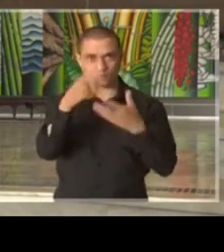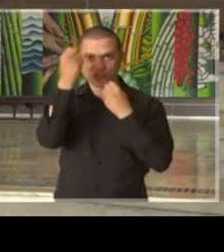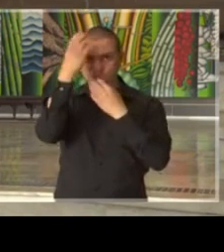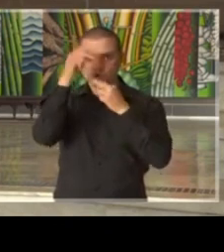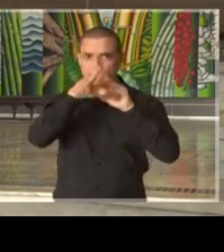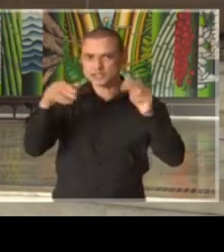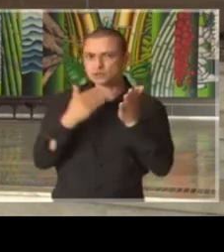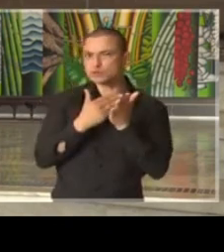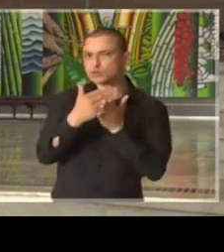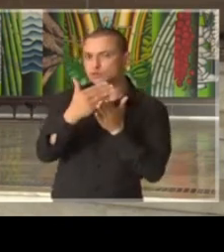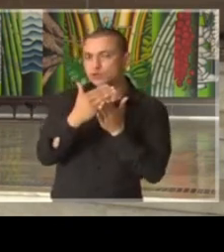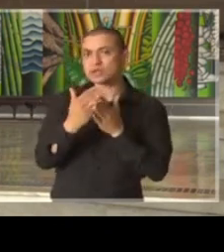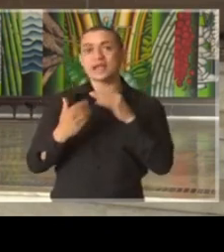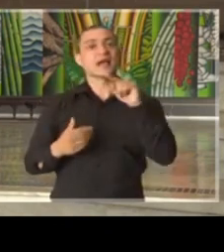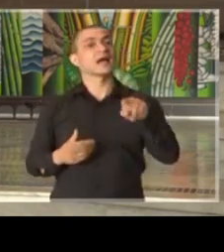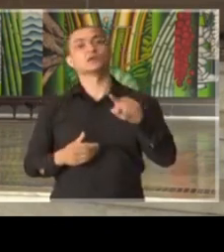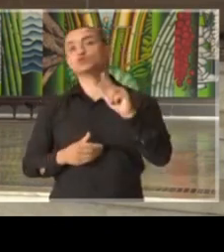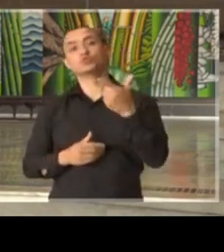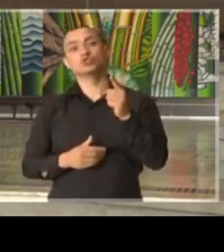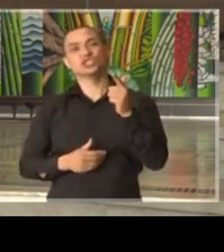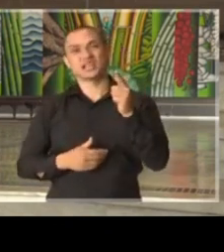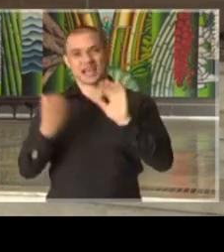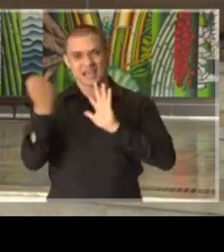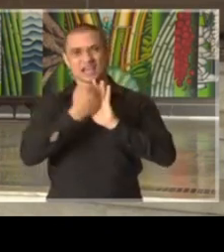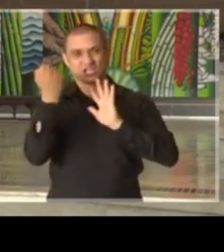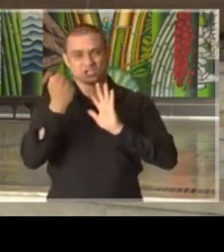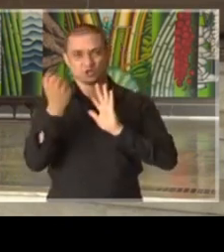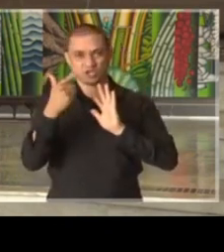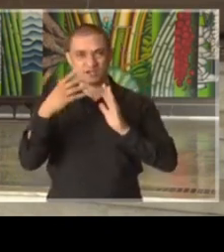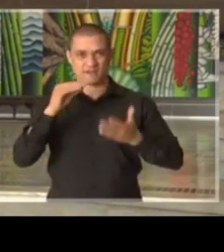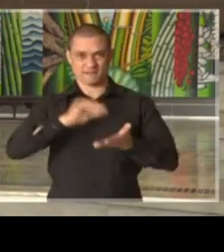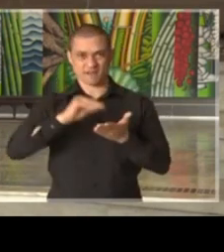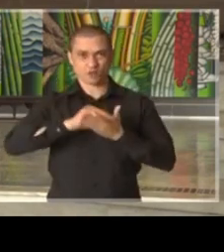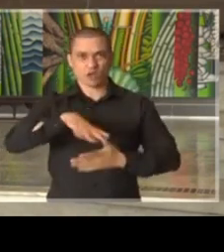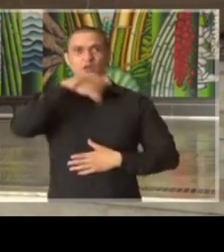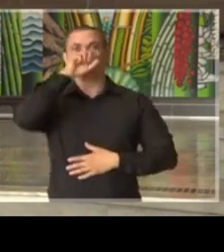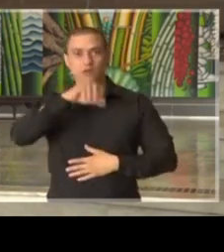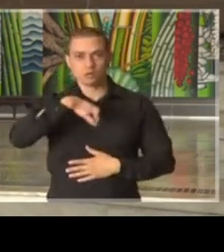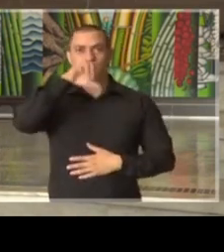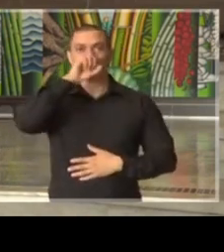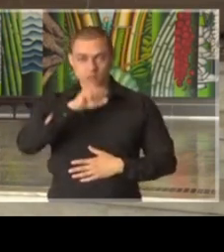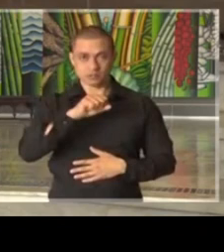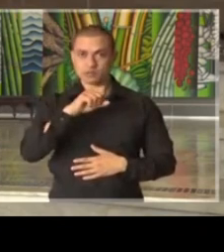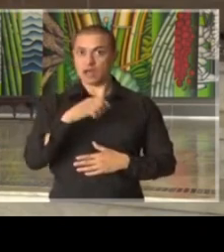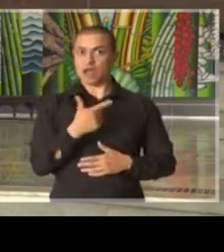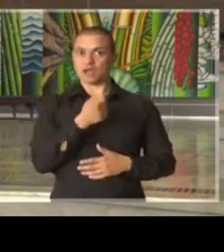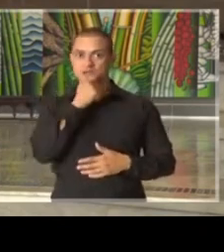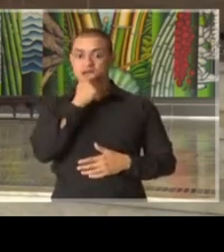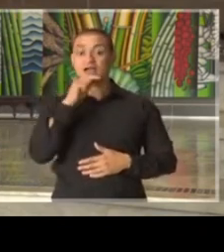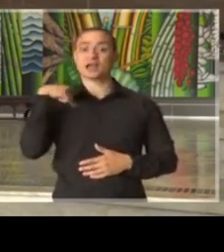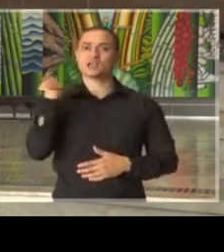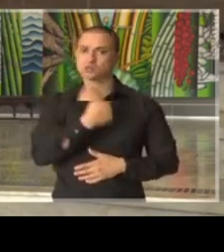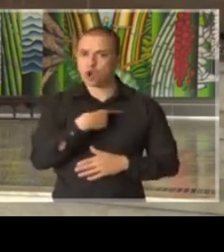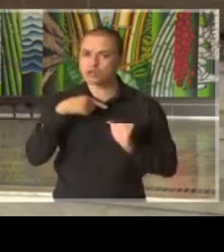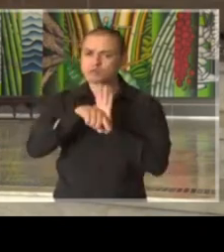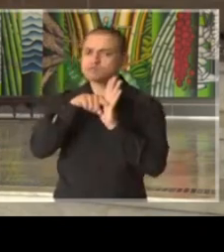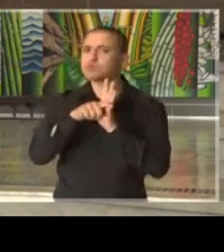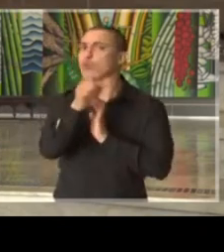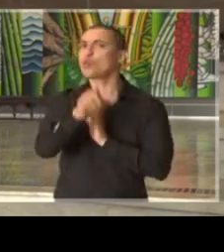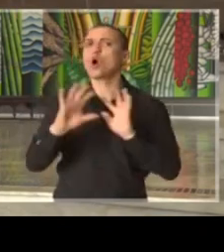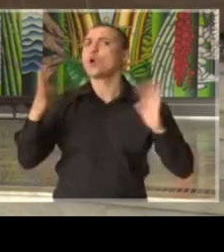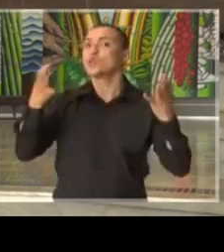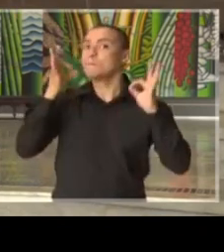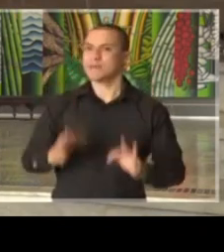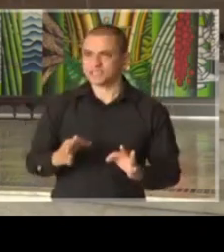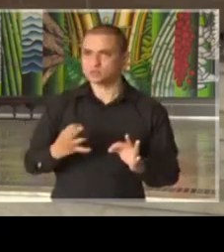iniciais, não tinha nenhum registro de insuficiência respiratória. Então, ainda estamos levantando todos os